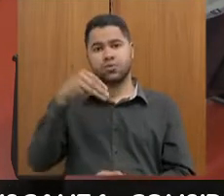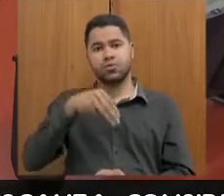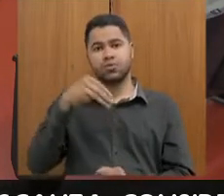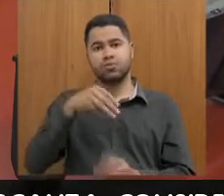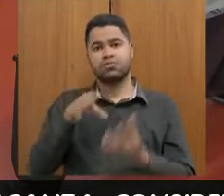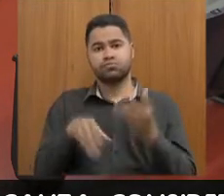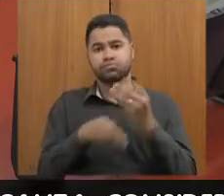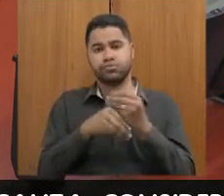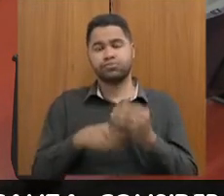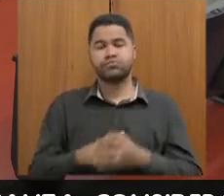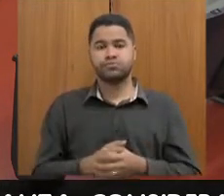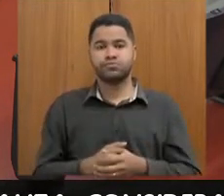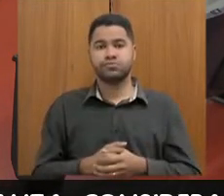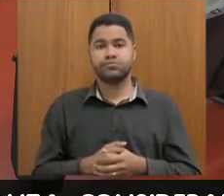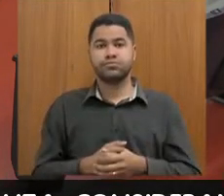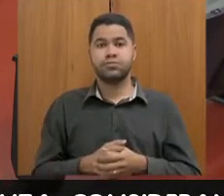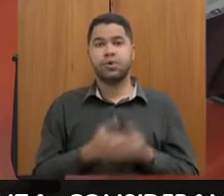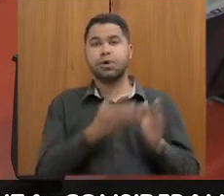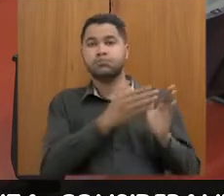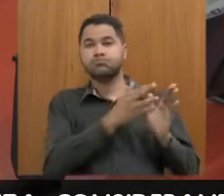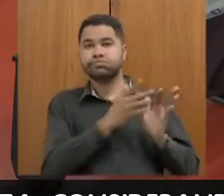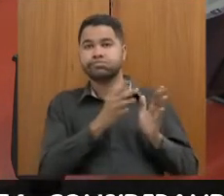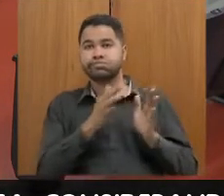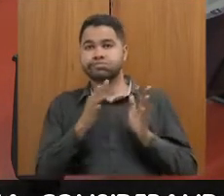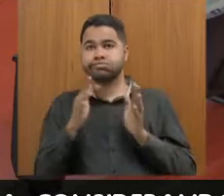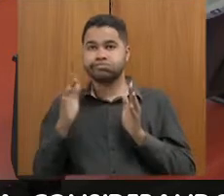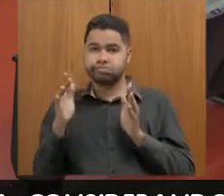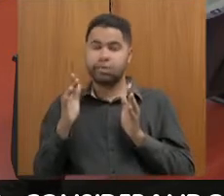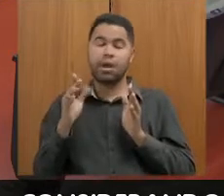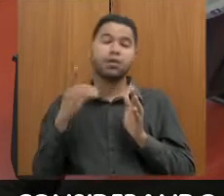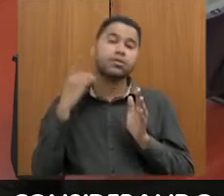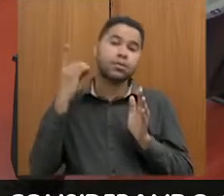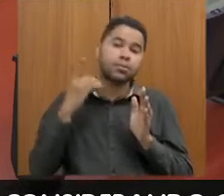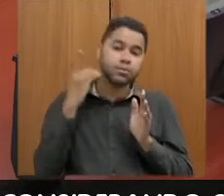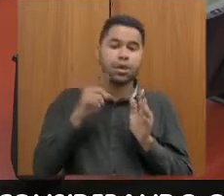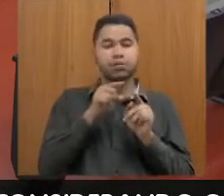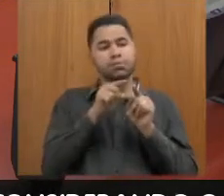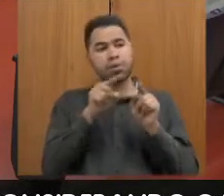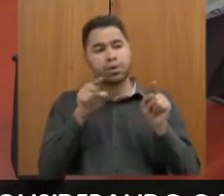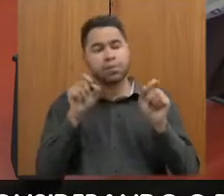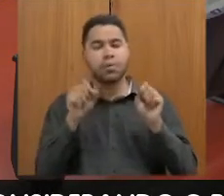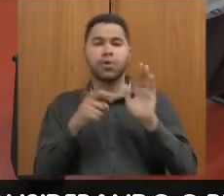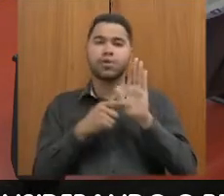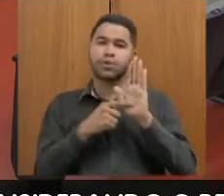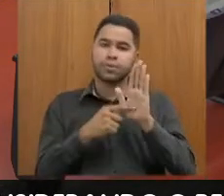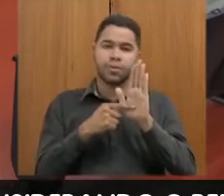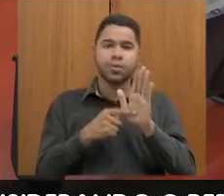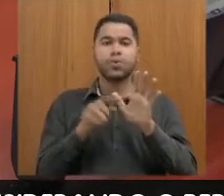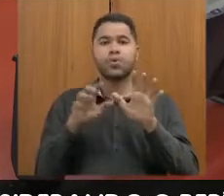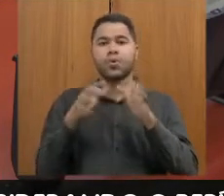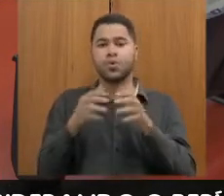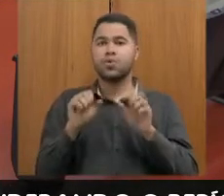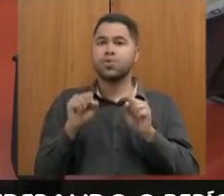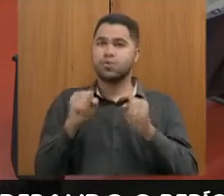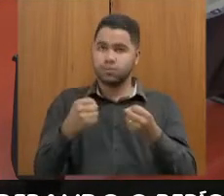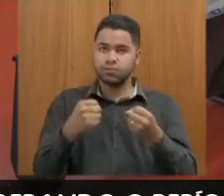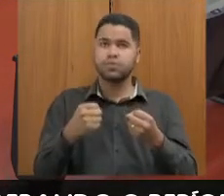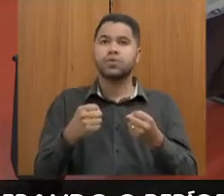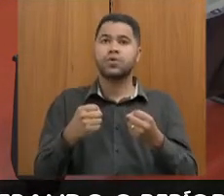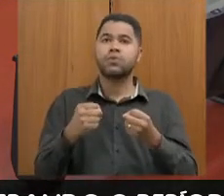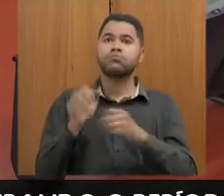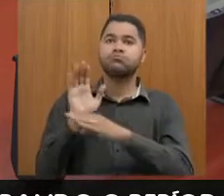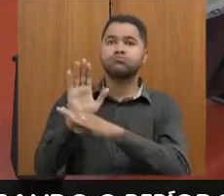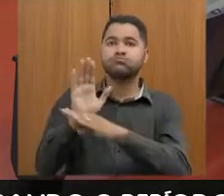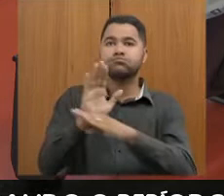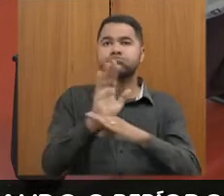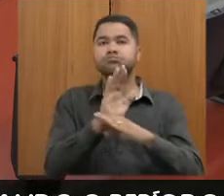finais. No decorrer da reunião, a deputada e os deputados poderão apresentar na comissão de defesa do consumidor e do contribuinte